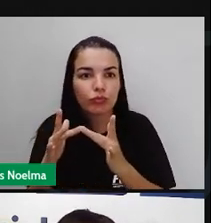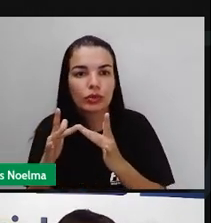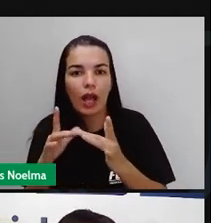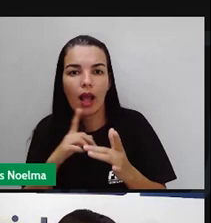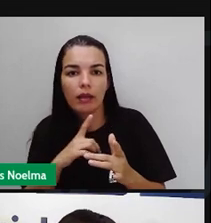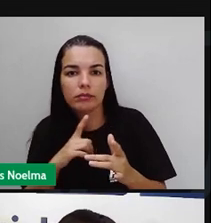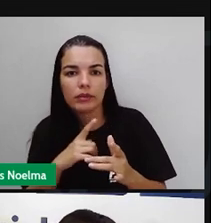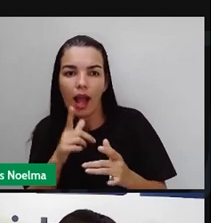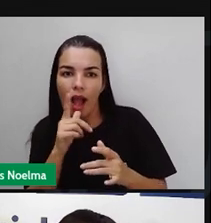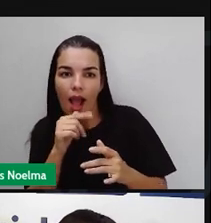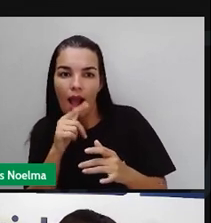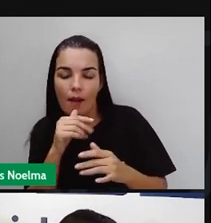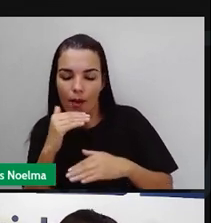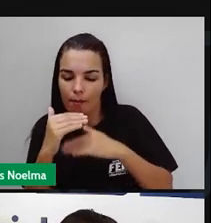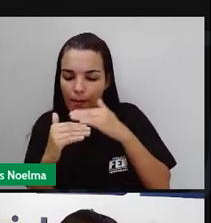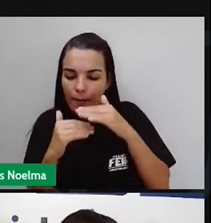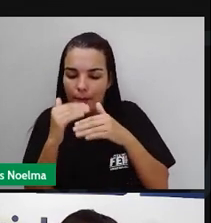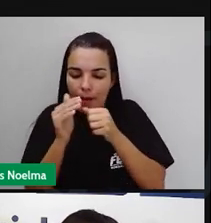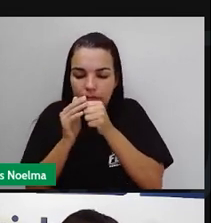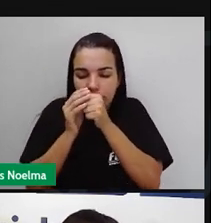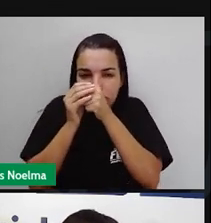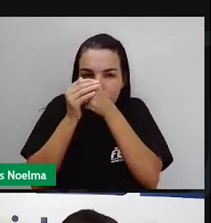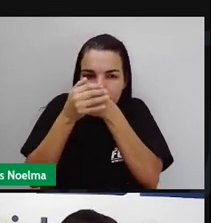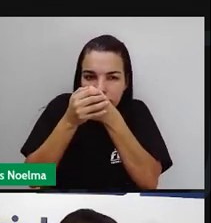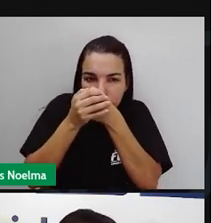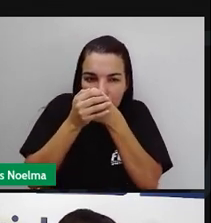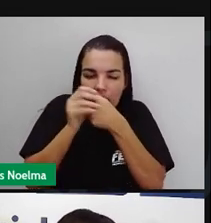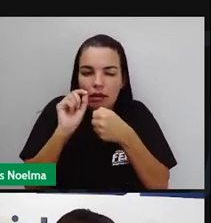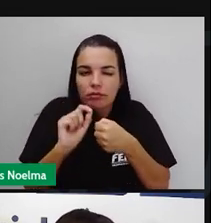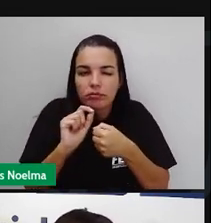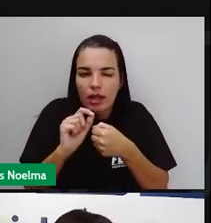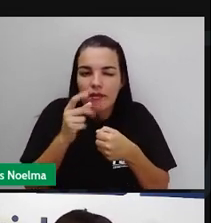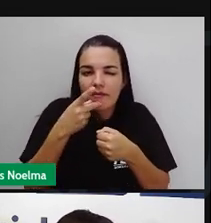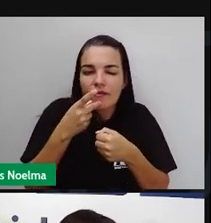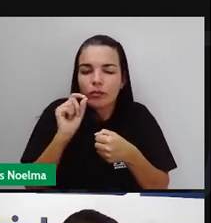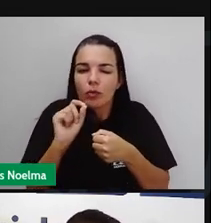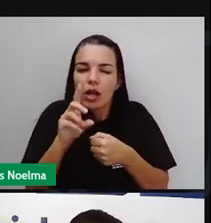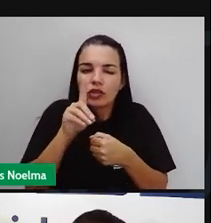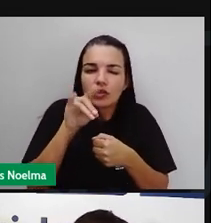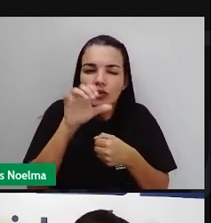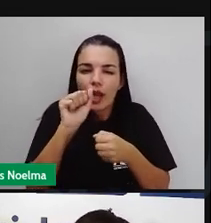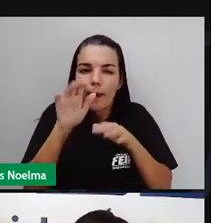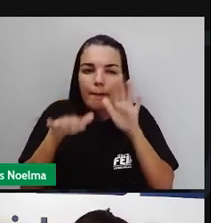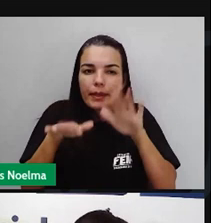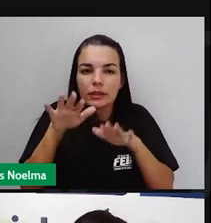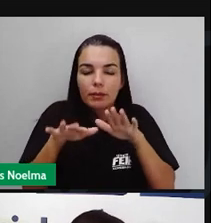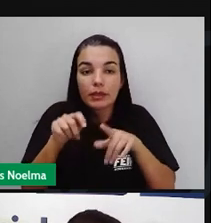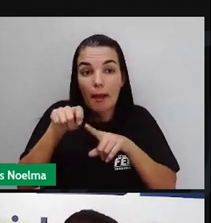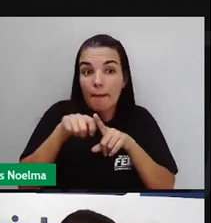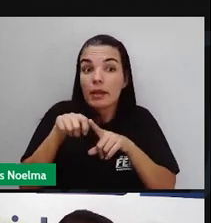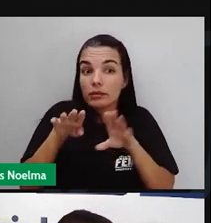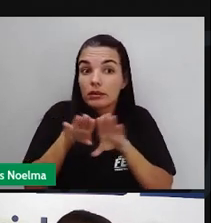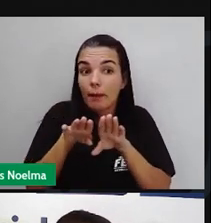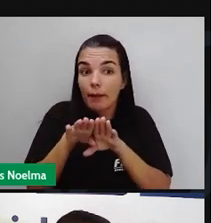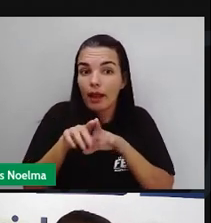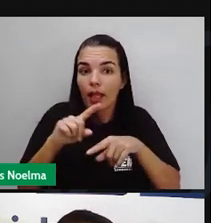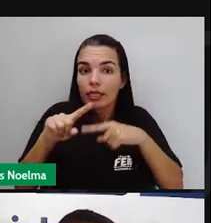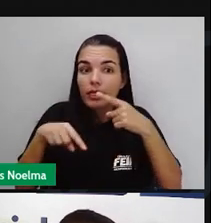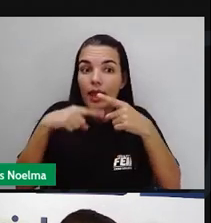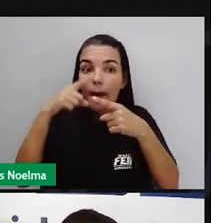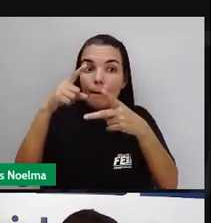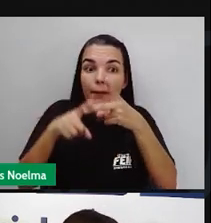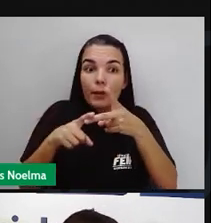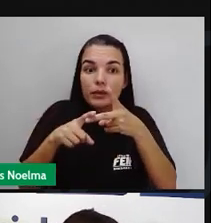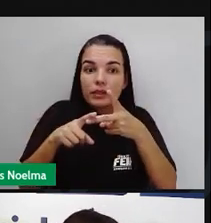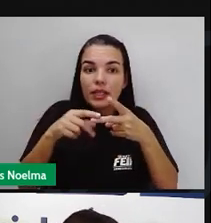aquoso, ocorre o processo de incubação que pode durar de alguns dias até meses. E aí ele vai virar